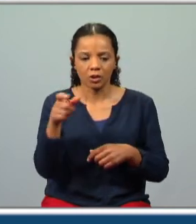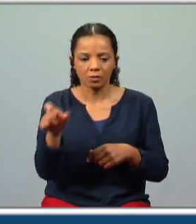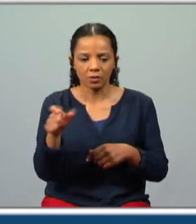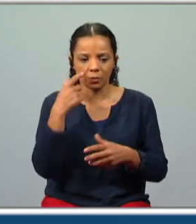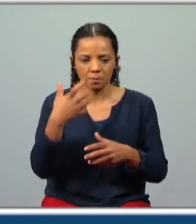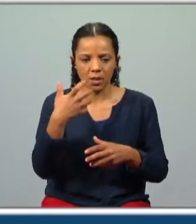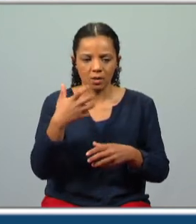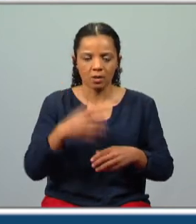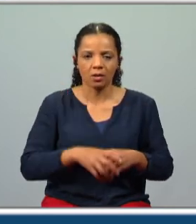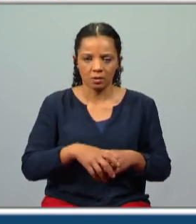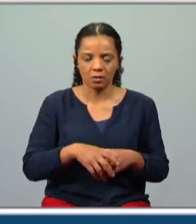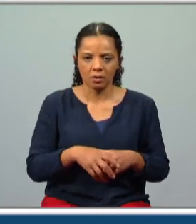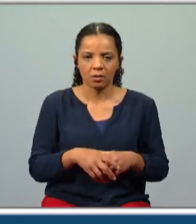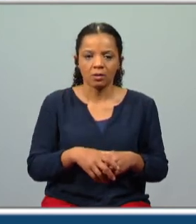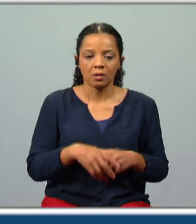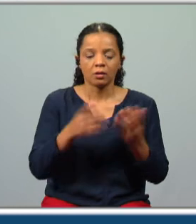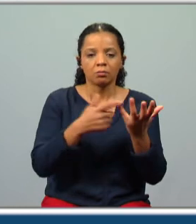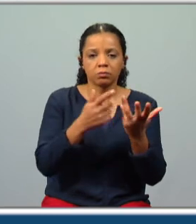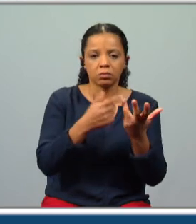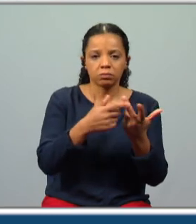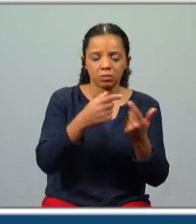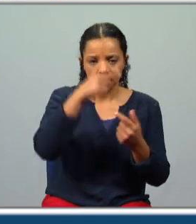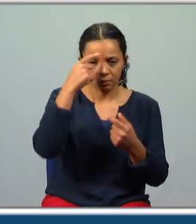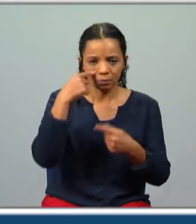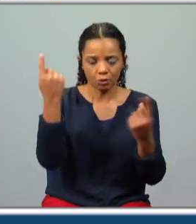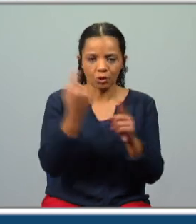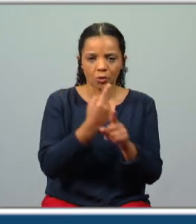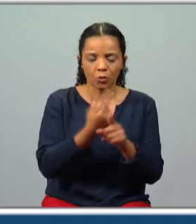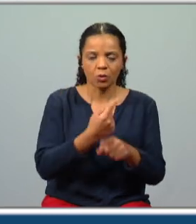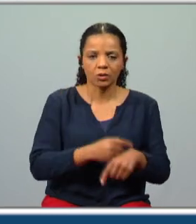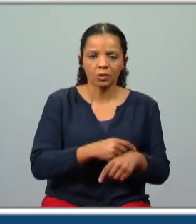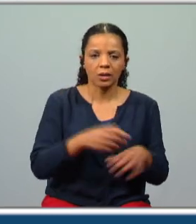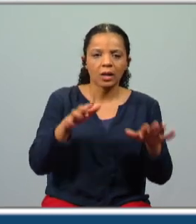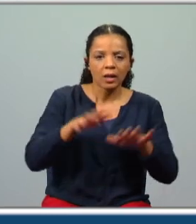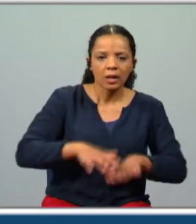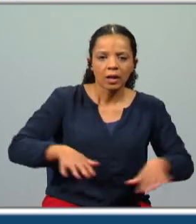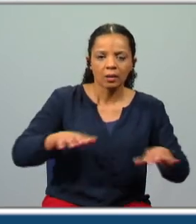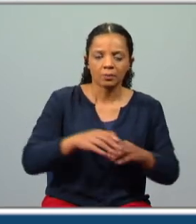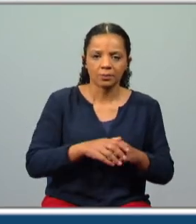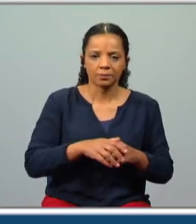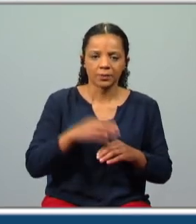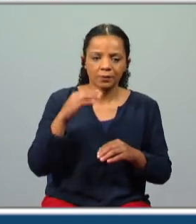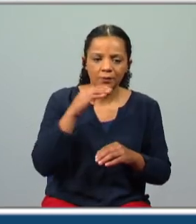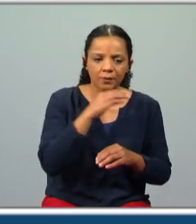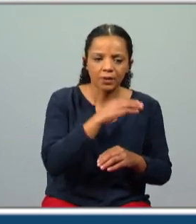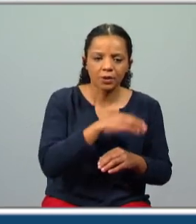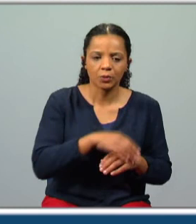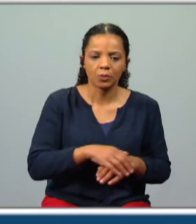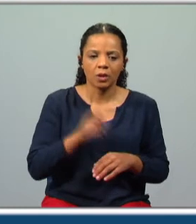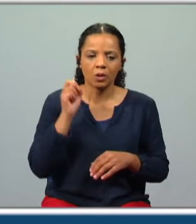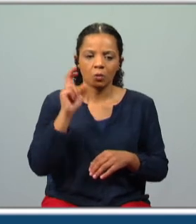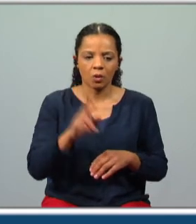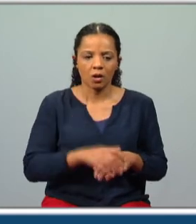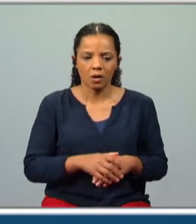expressiva a enumeração a mostrar os dures elementos a calma ao frio ao ar e os cristalinos membros